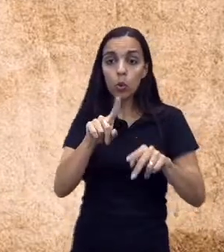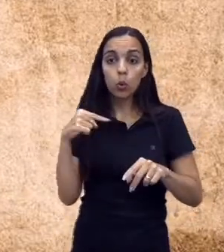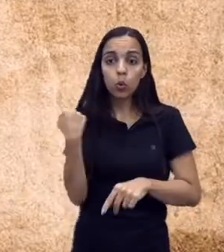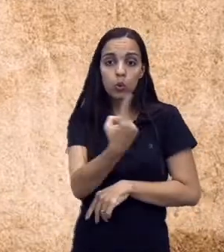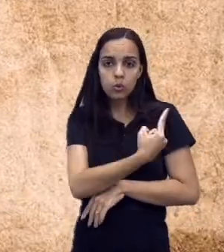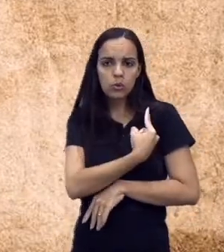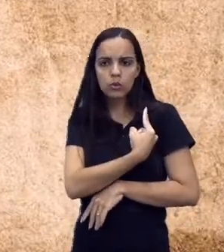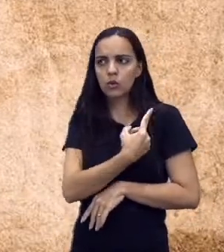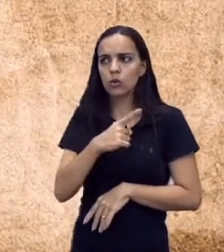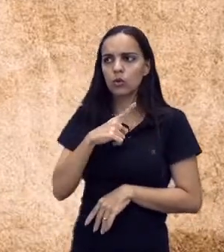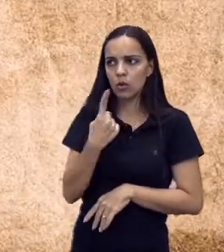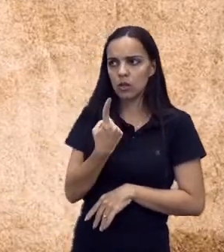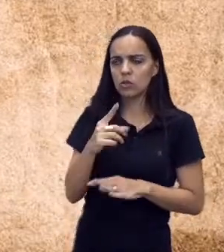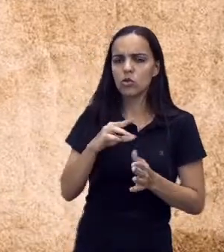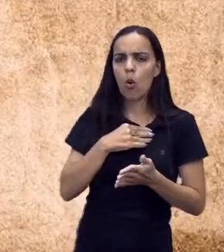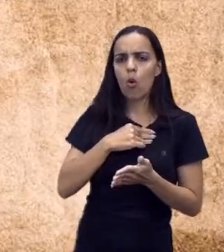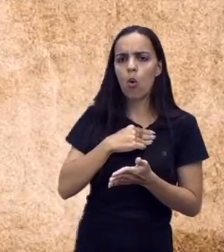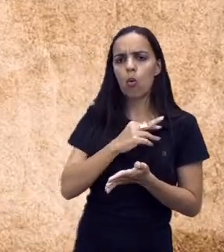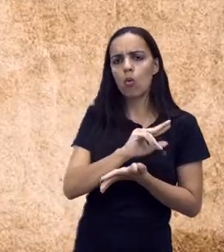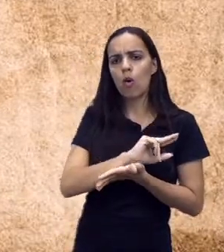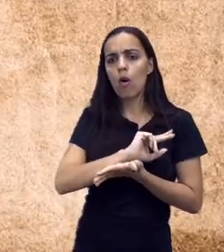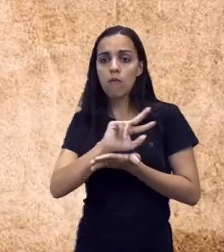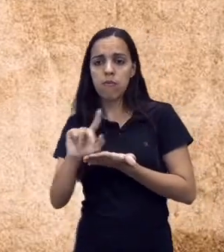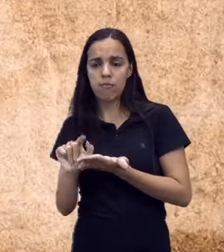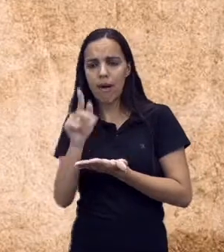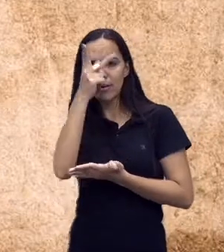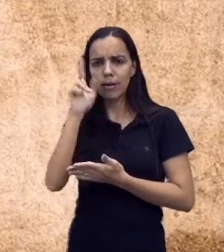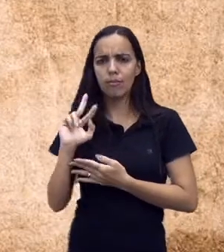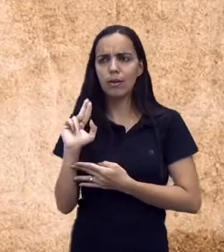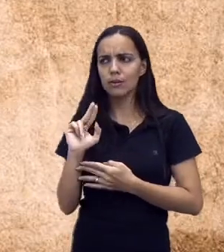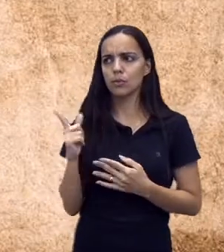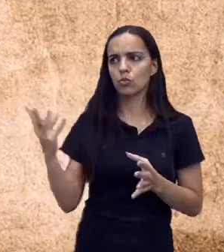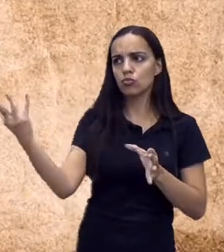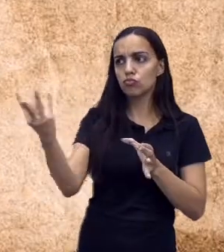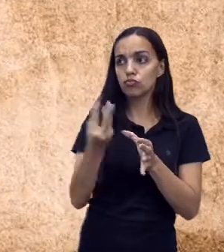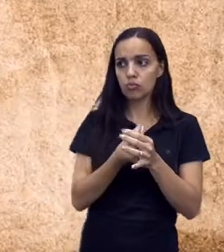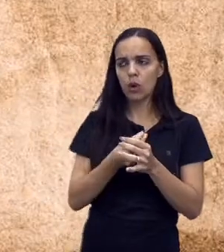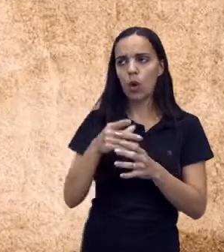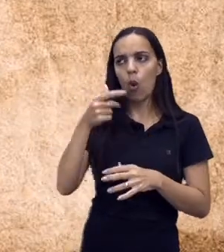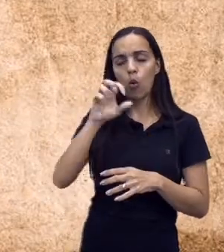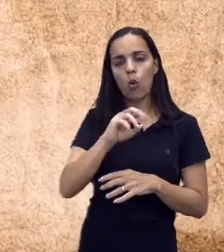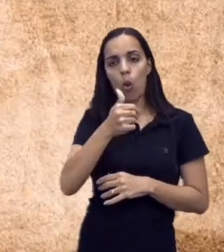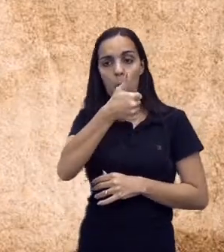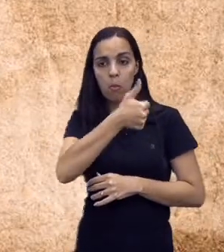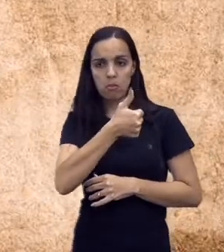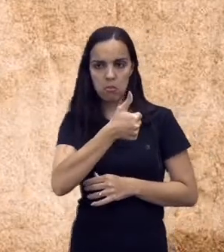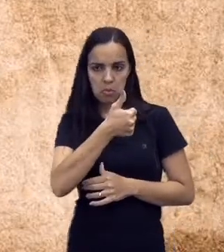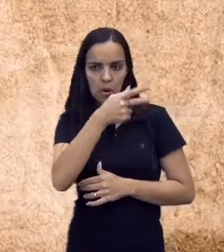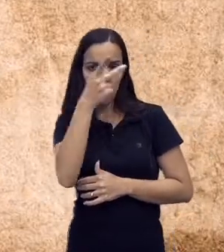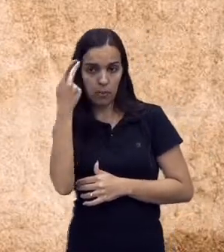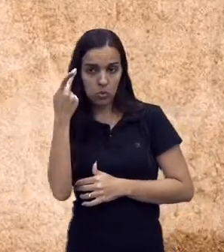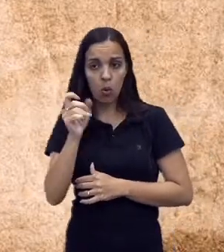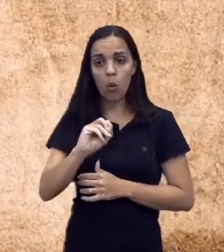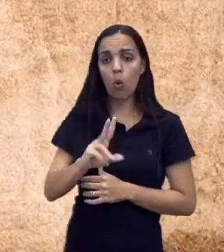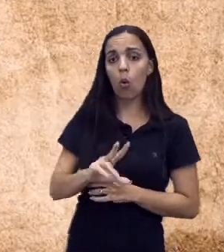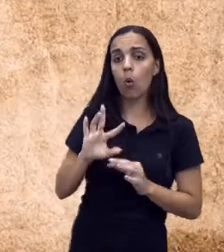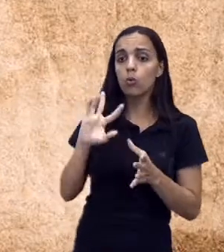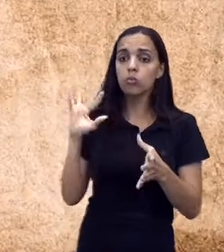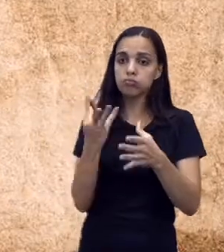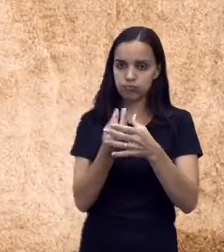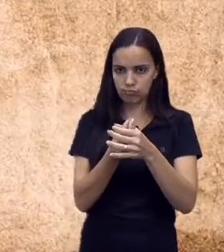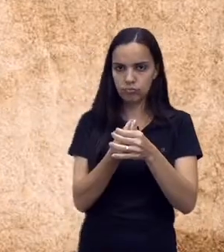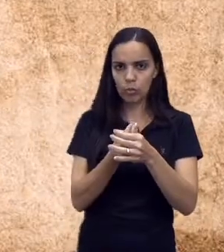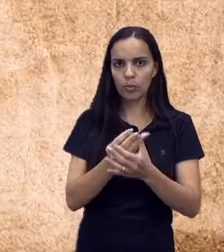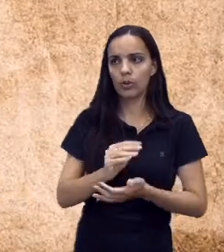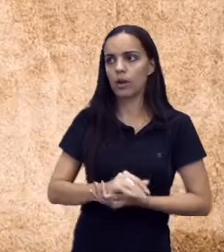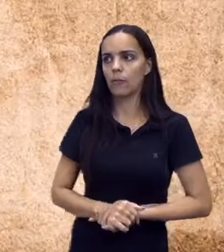Um indivíduo ou vários indivíduos escrevendo a carta tem que estar na primeira pessoa, ou do singular ou do plural. E qual que